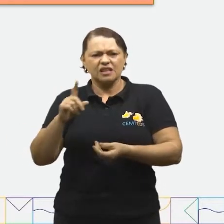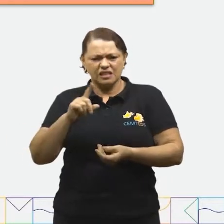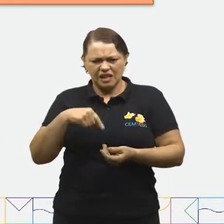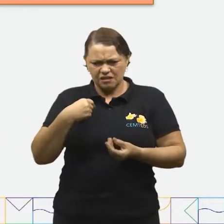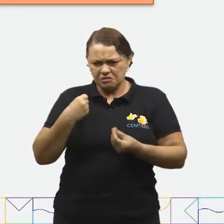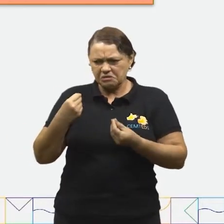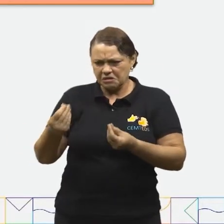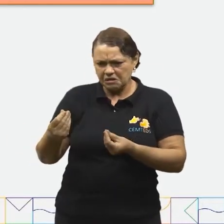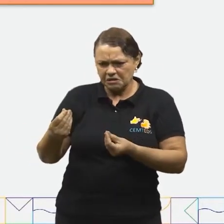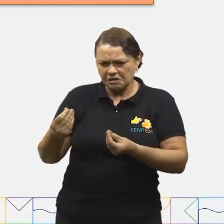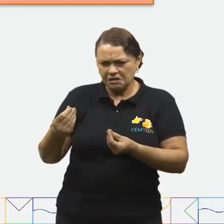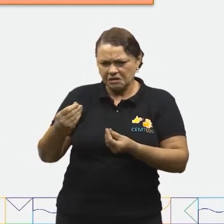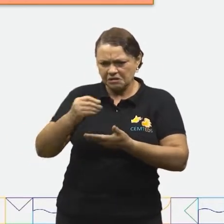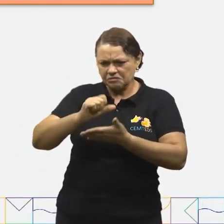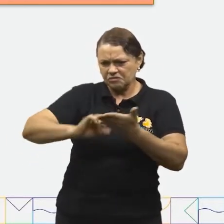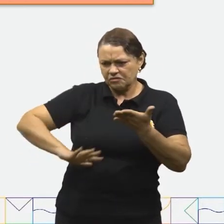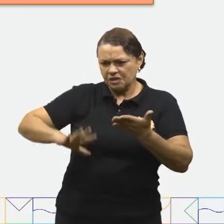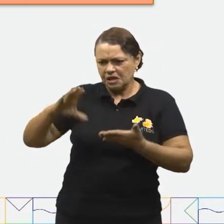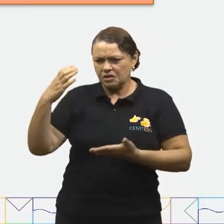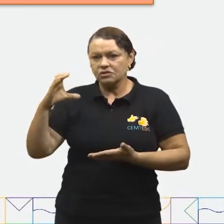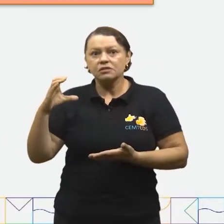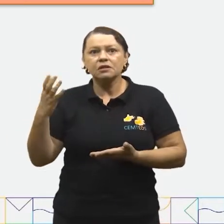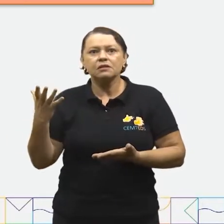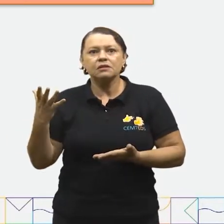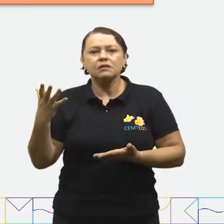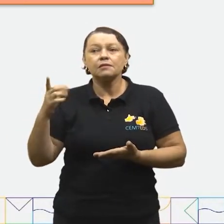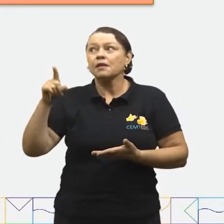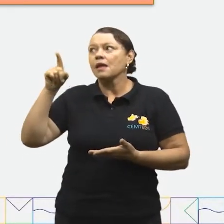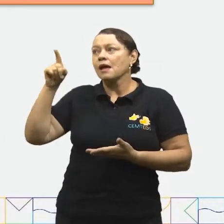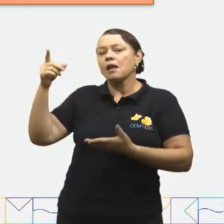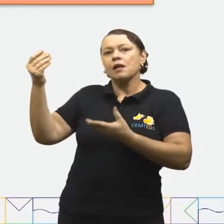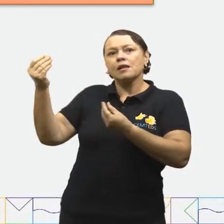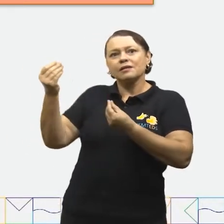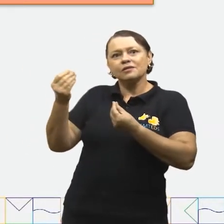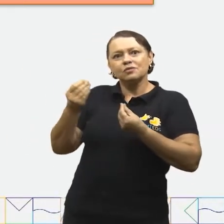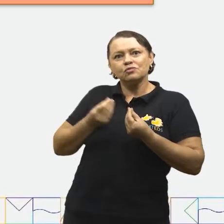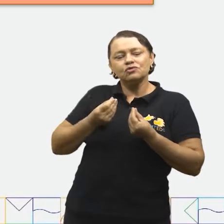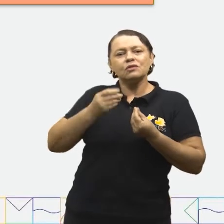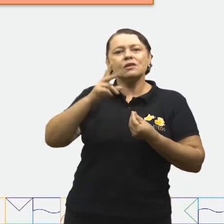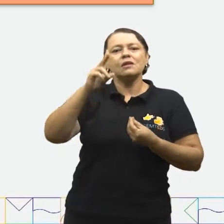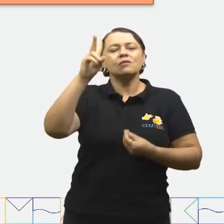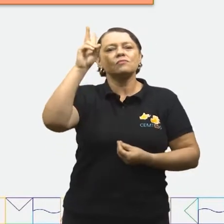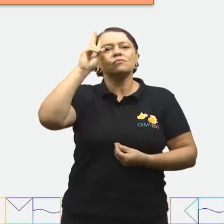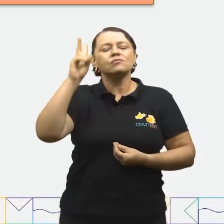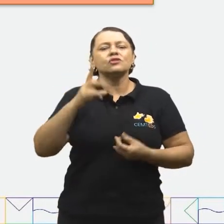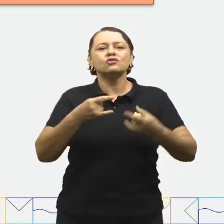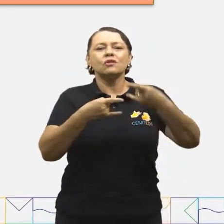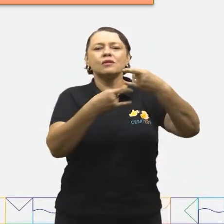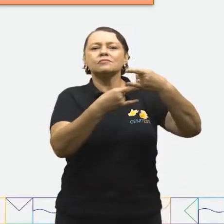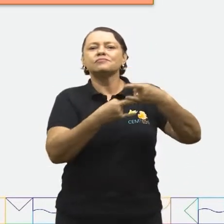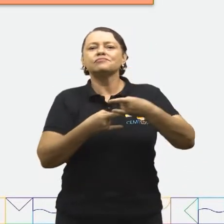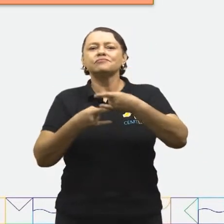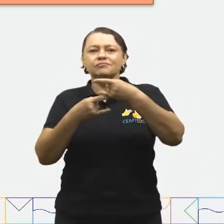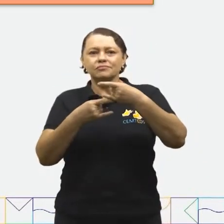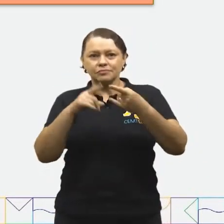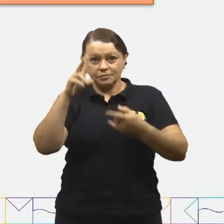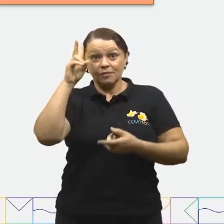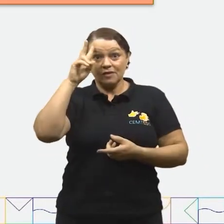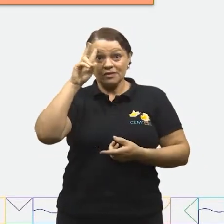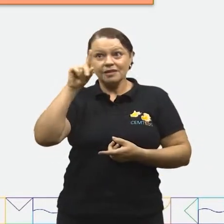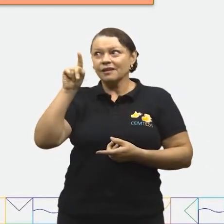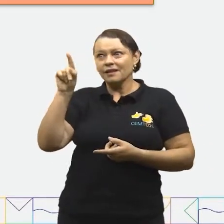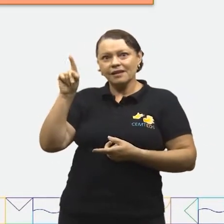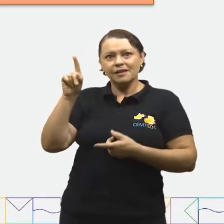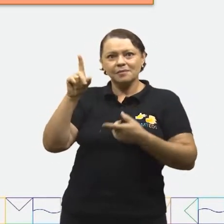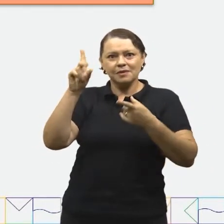eu entreguei o trabalho de ciências? A Dona Máquina nos entregou uma história em quadrinho. Você se lembra dessa historinha?